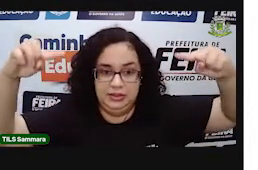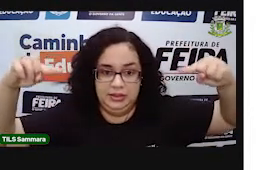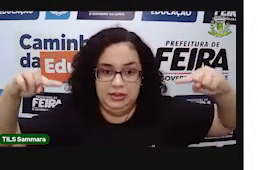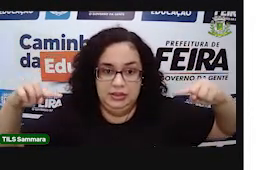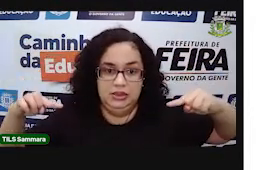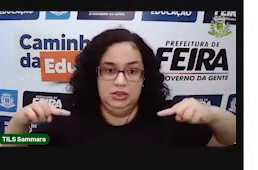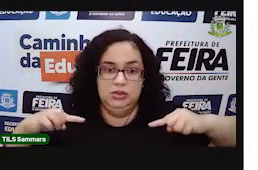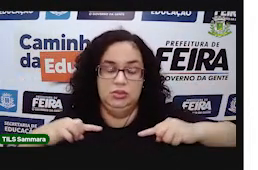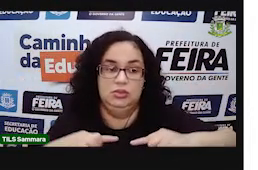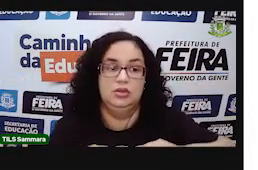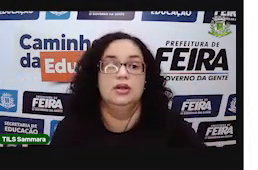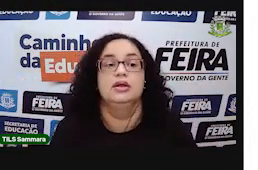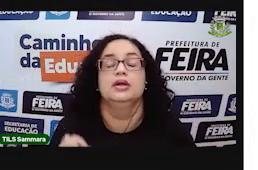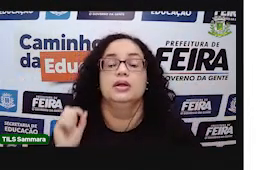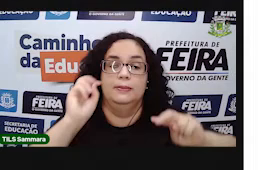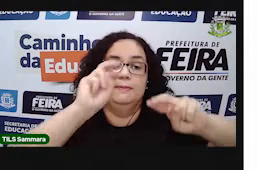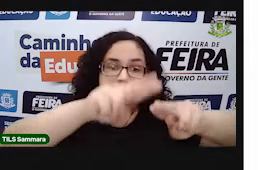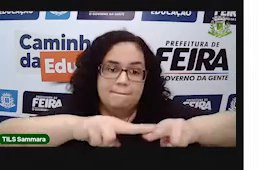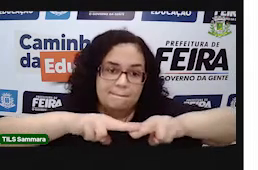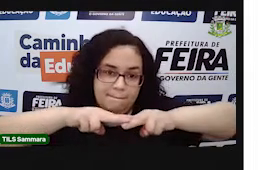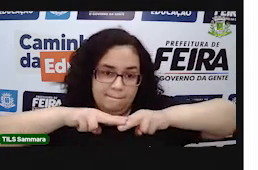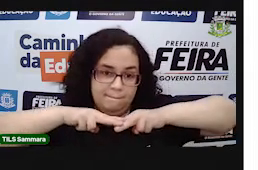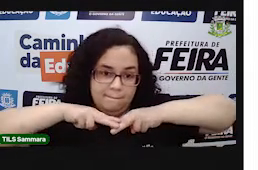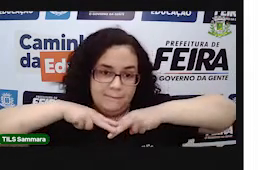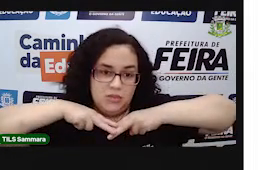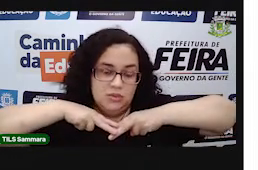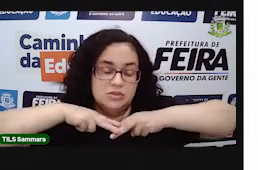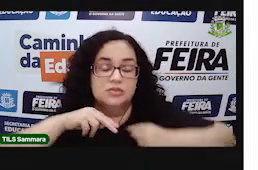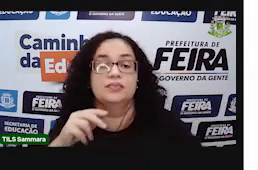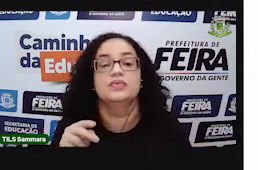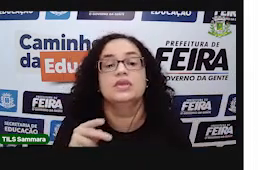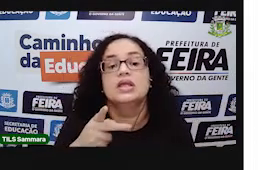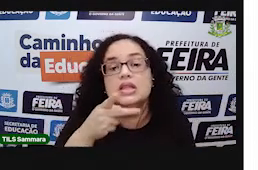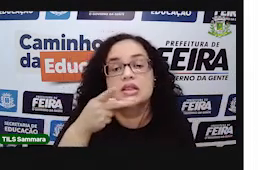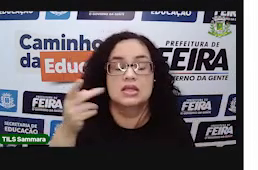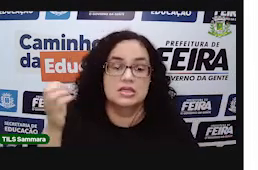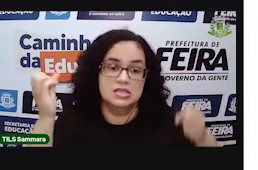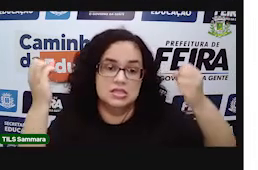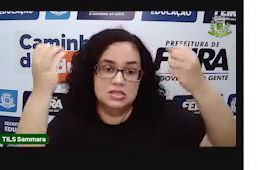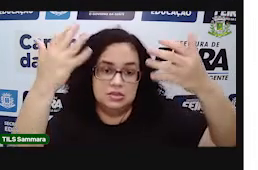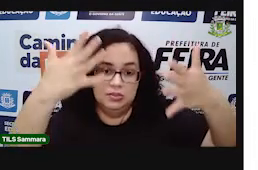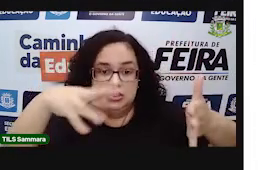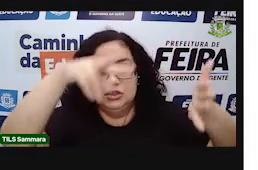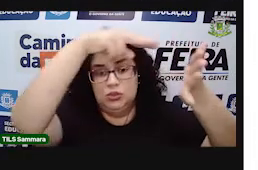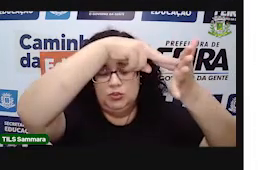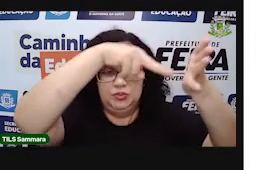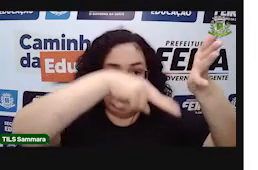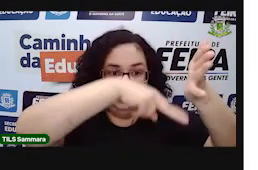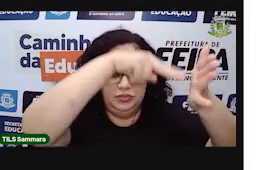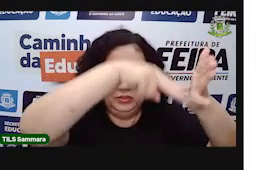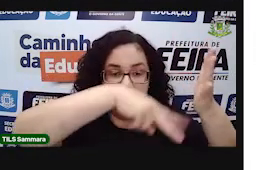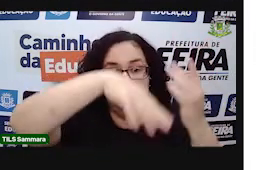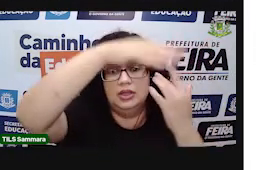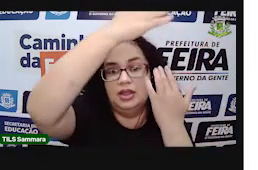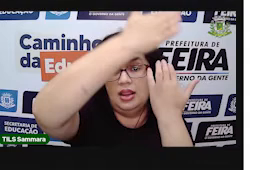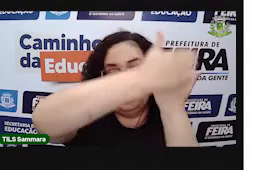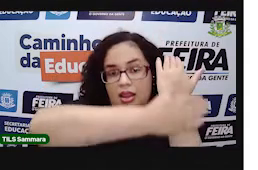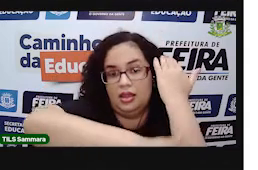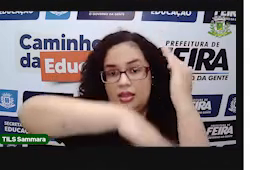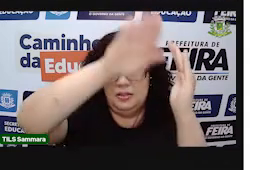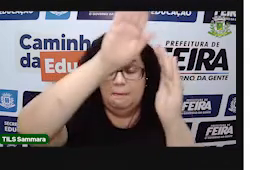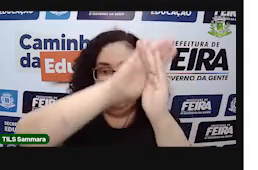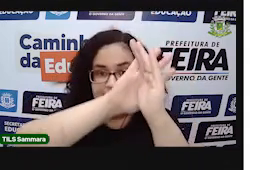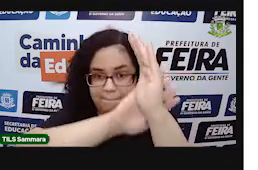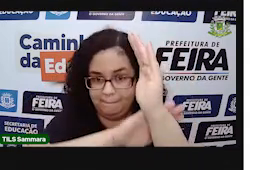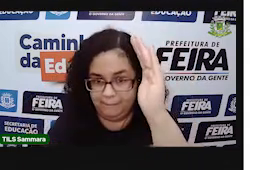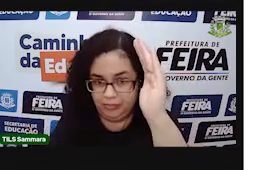são retângulos. E por isso que nós estamos falando de prisma. A